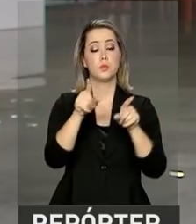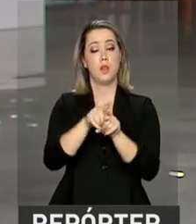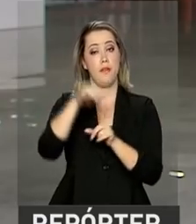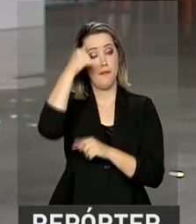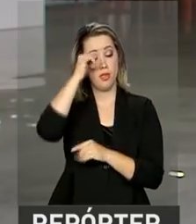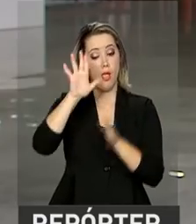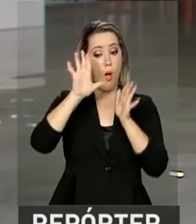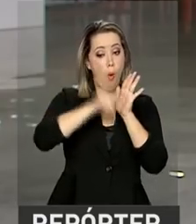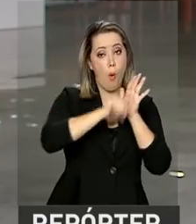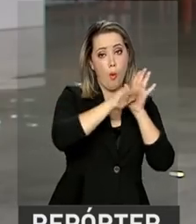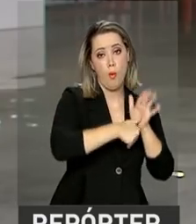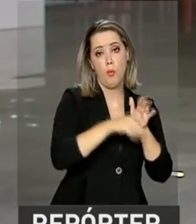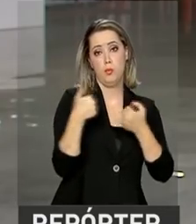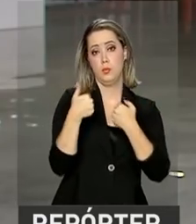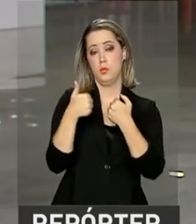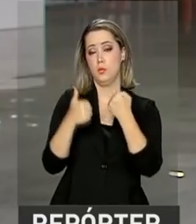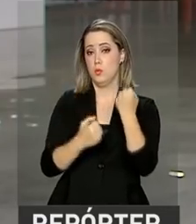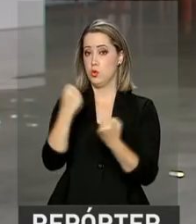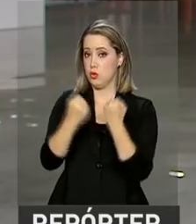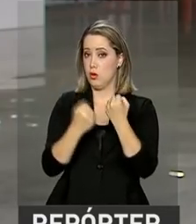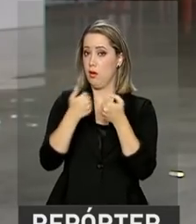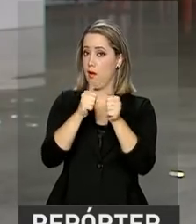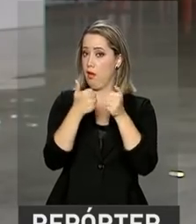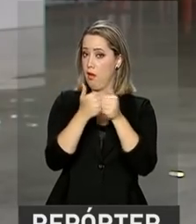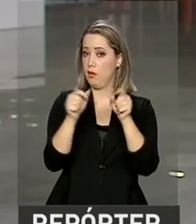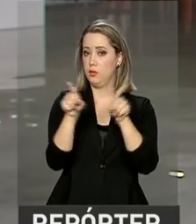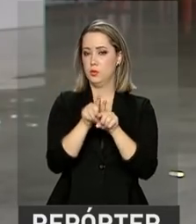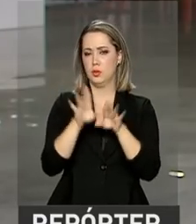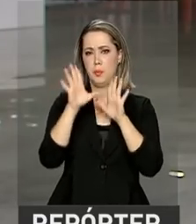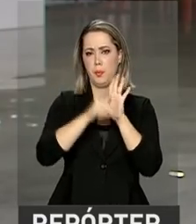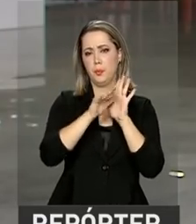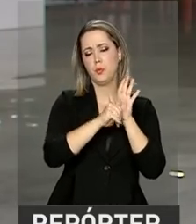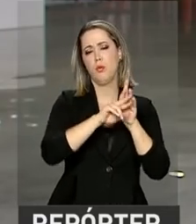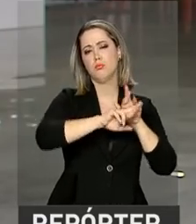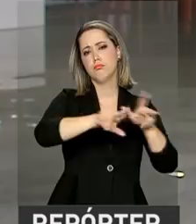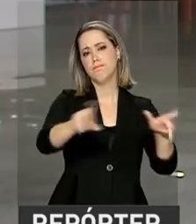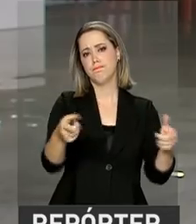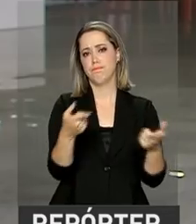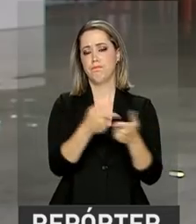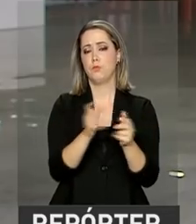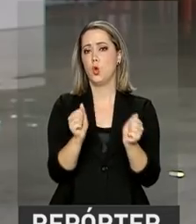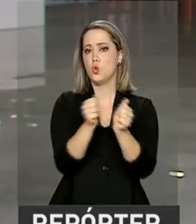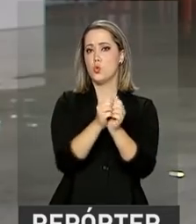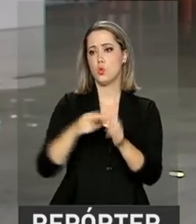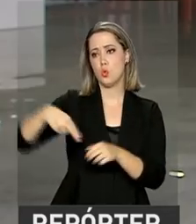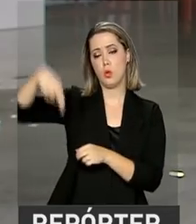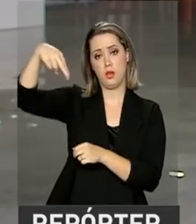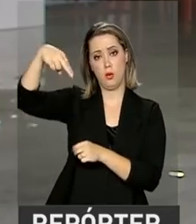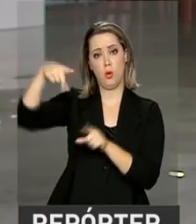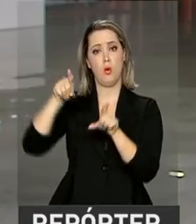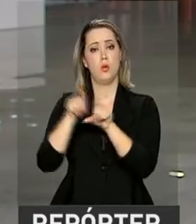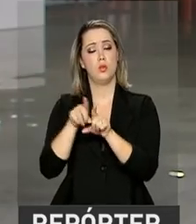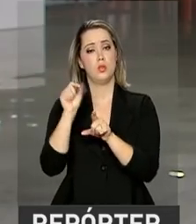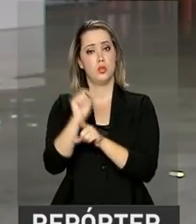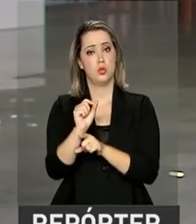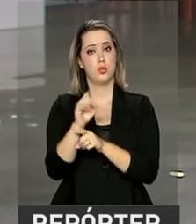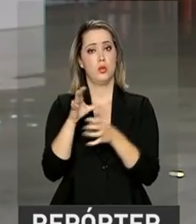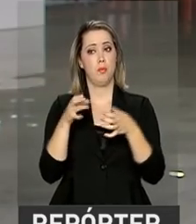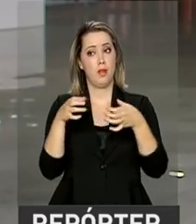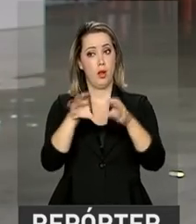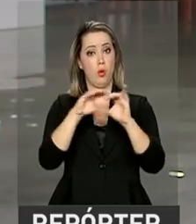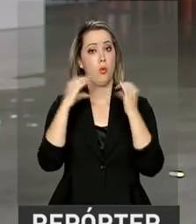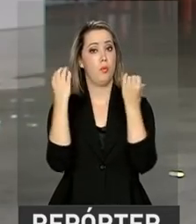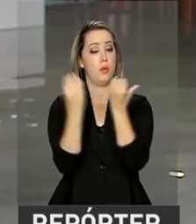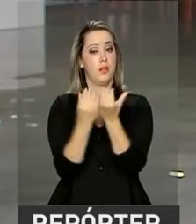repressão ao crime organizado vão se concentrar na zona norte da cidade, junto aos complexos do Chapadão e da Pedreira, onde